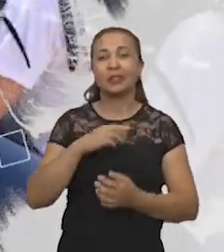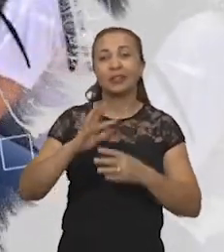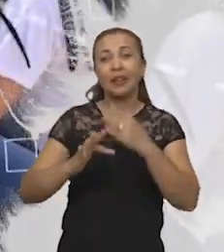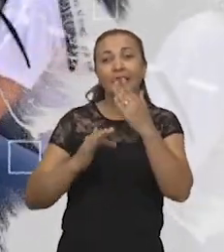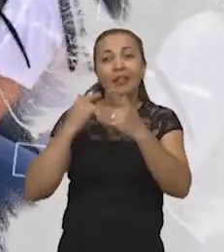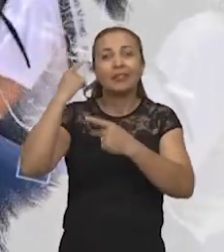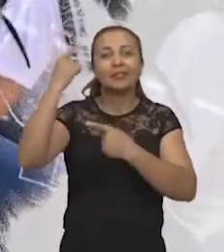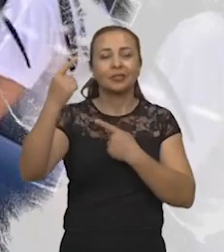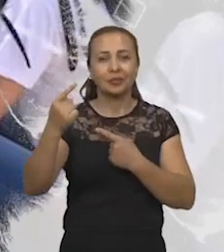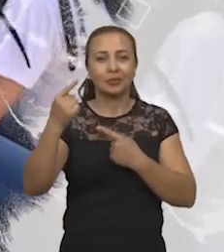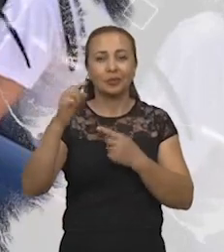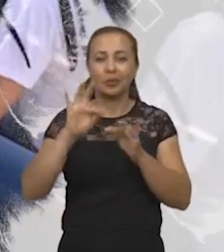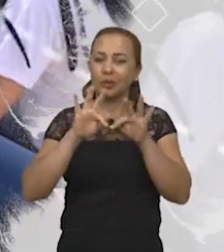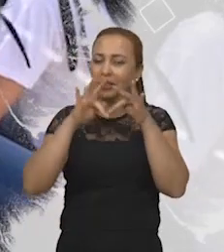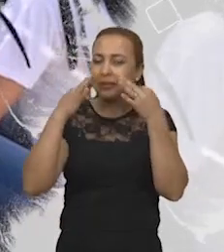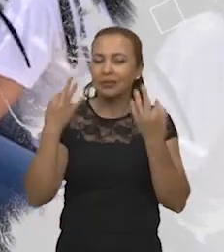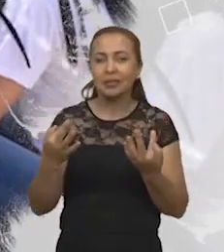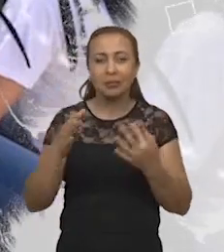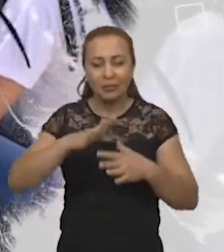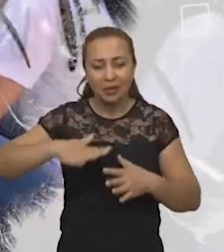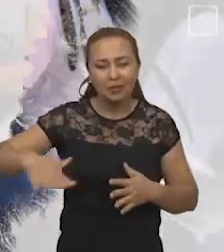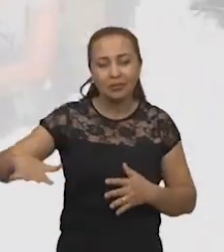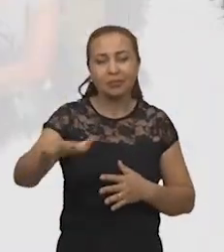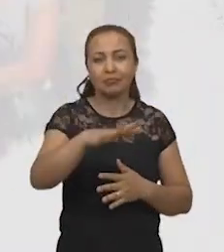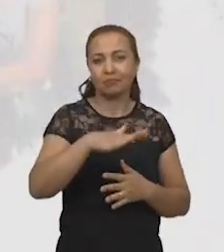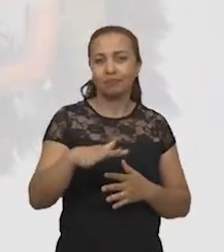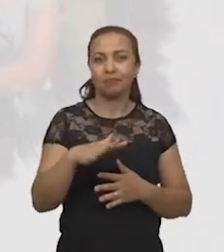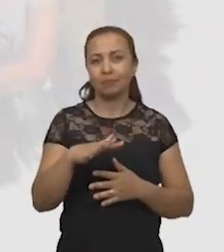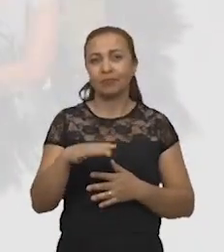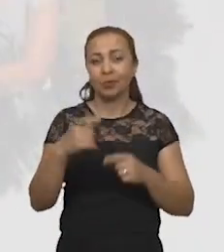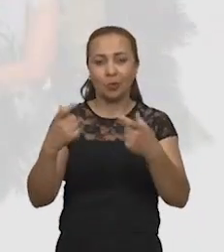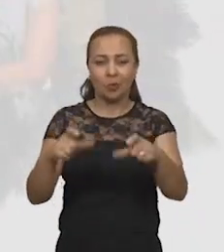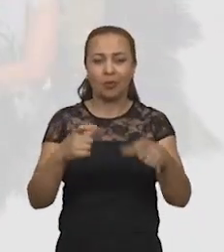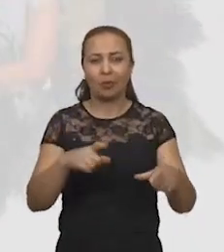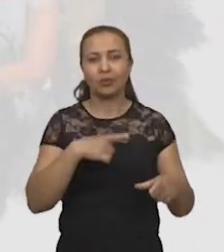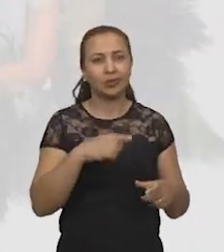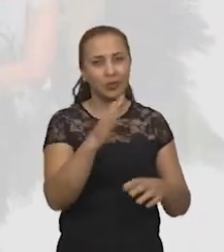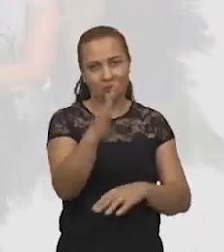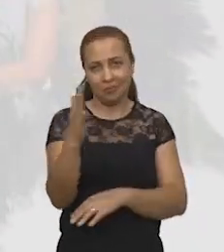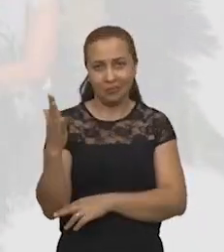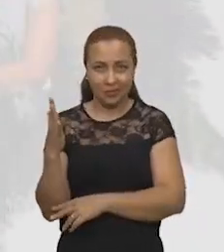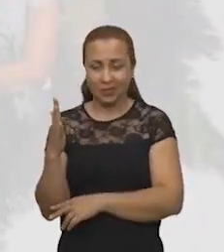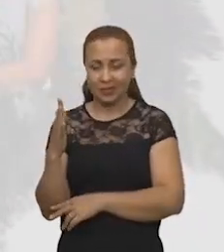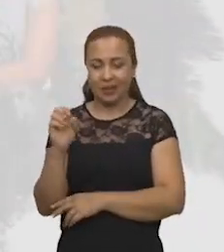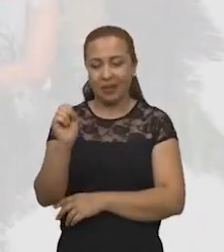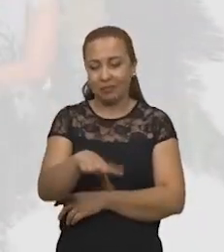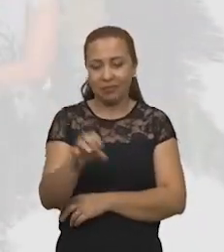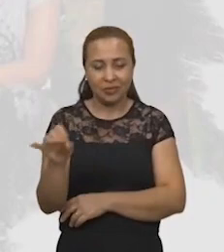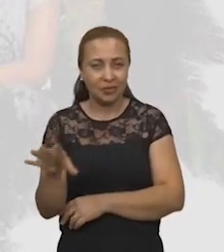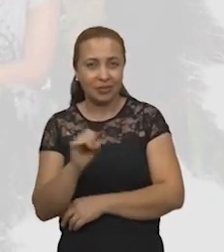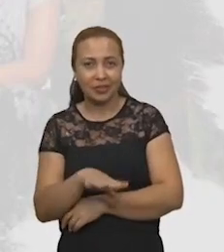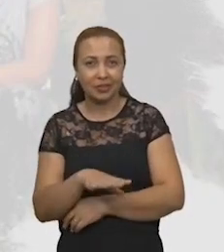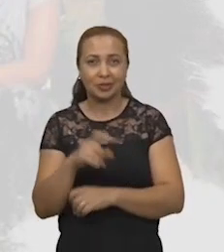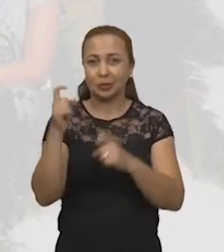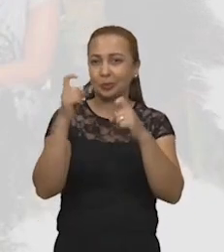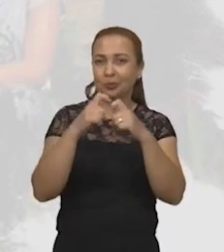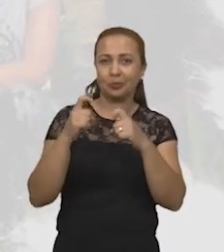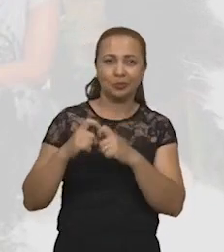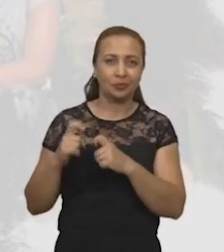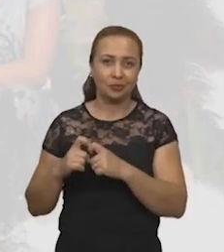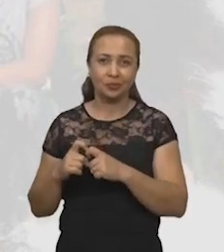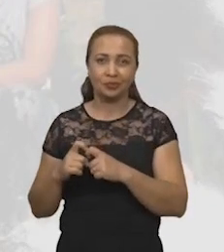muito além do que um simples espaço físico onde a gente tem o cultivo de espécies